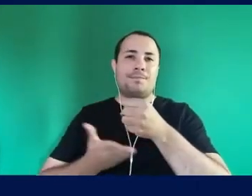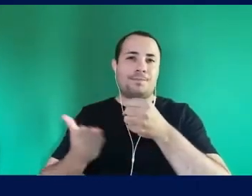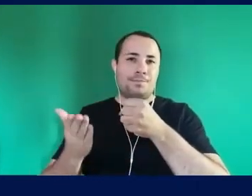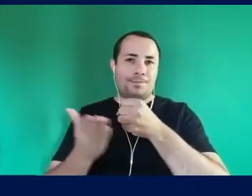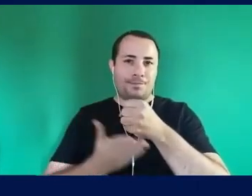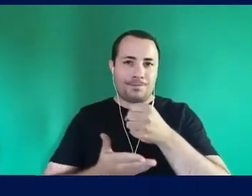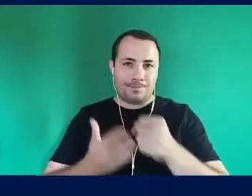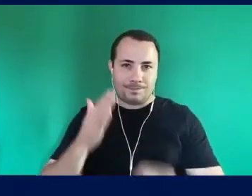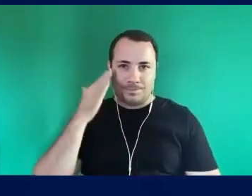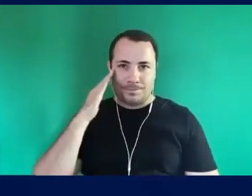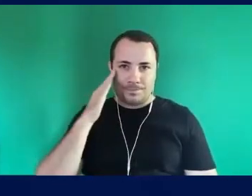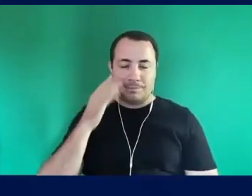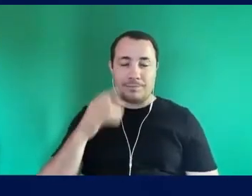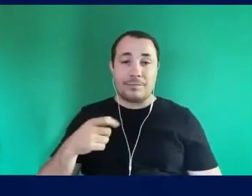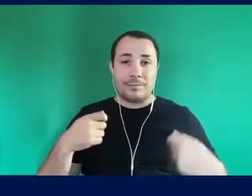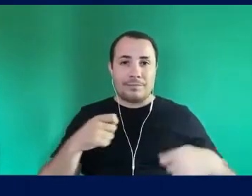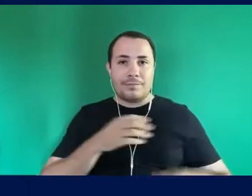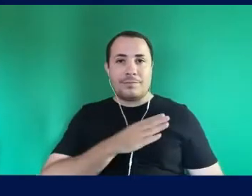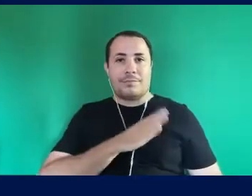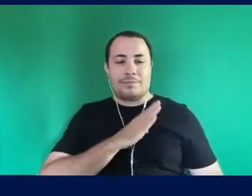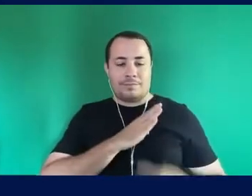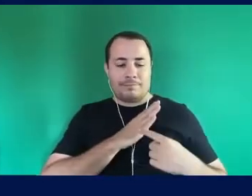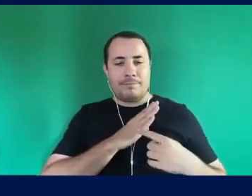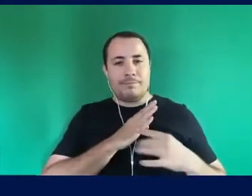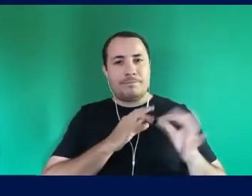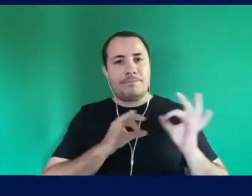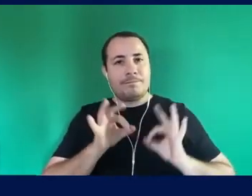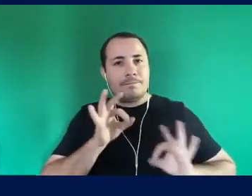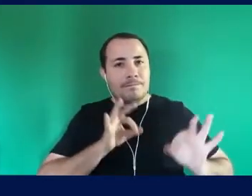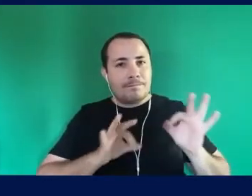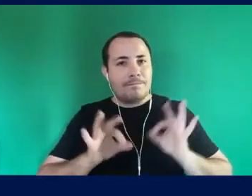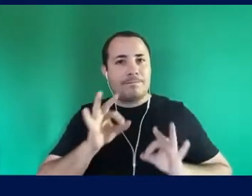O coração O que nos vincula